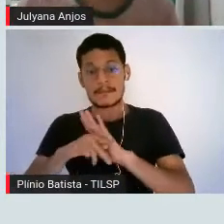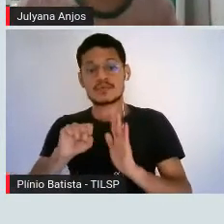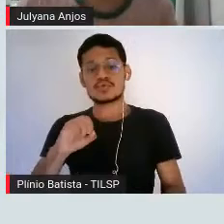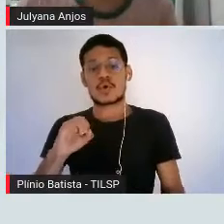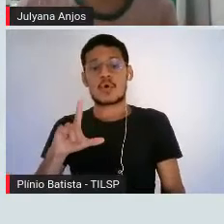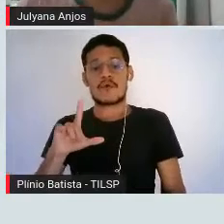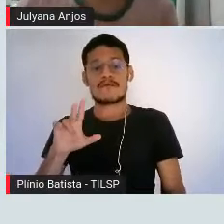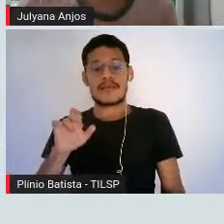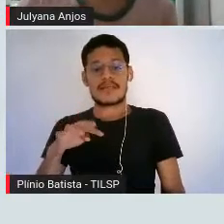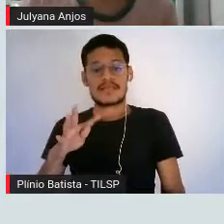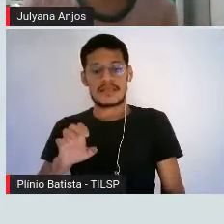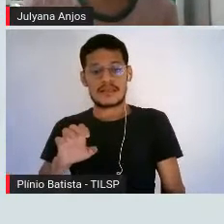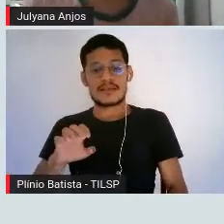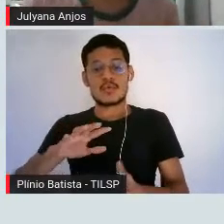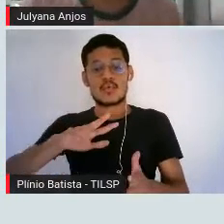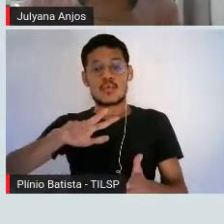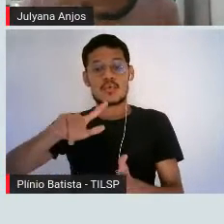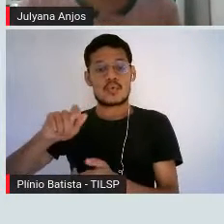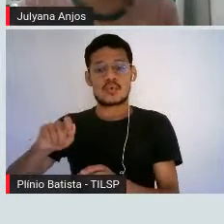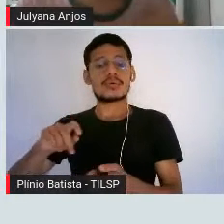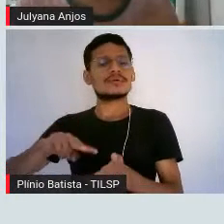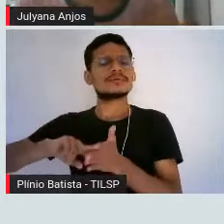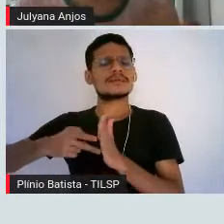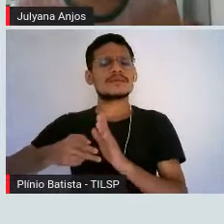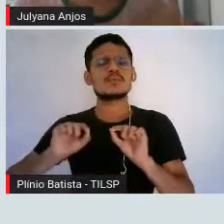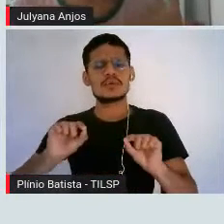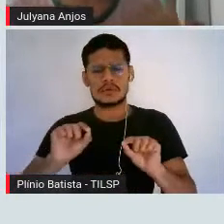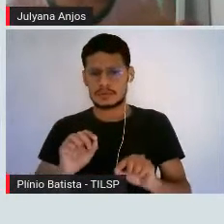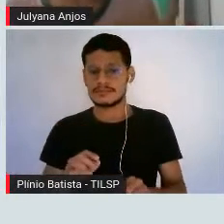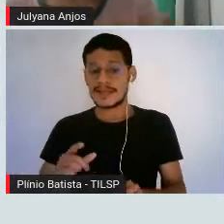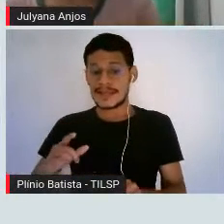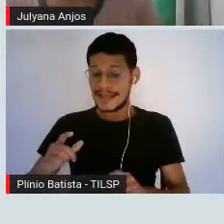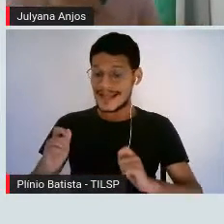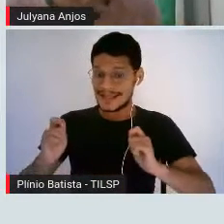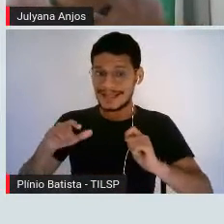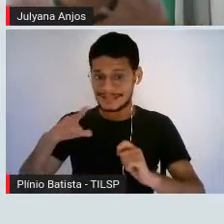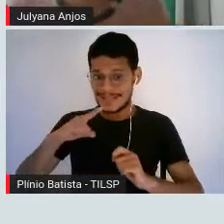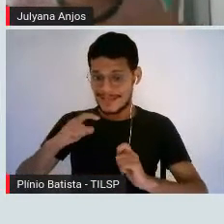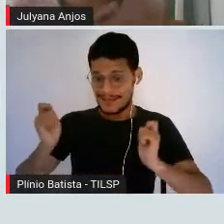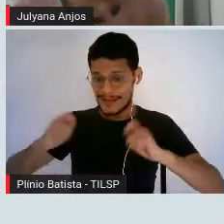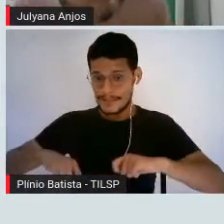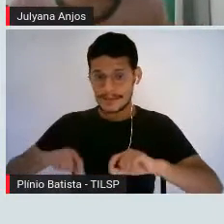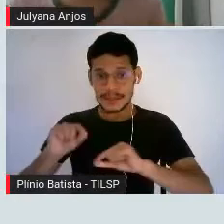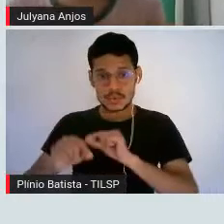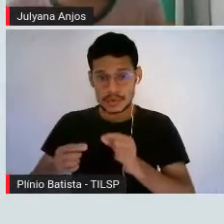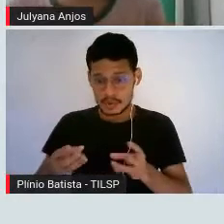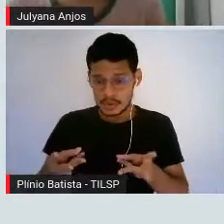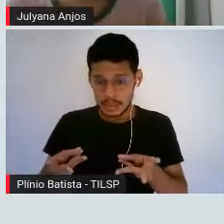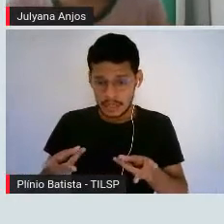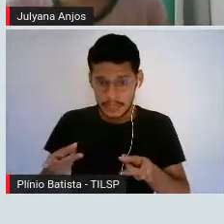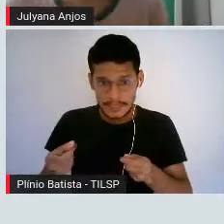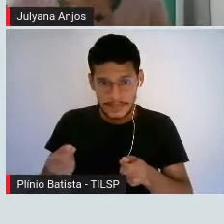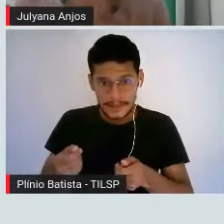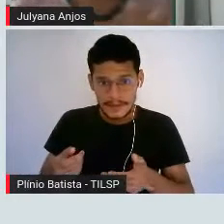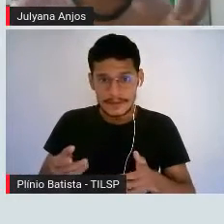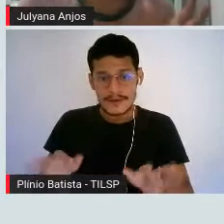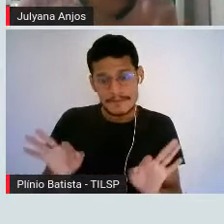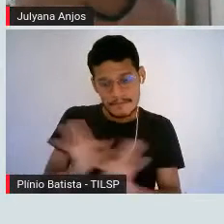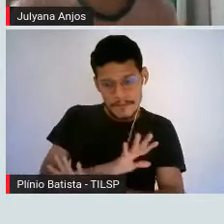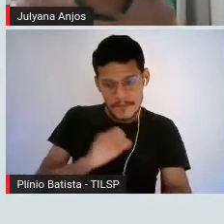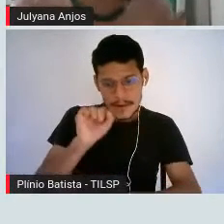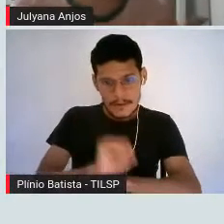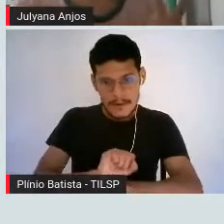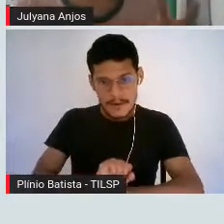E o que é significa ser um solvente universal? Significa que ela tem uma capacidade de dissolver muitas substâncias. Então, dentro